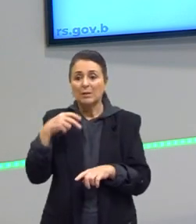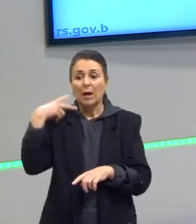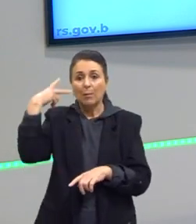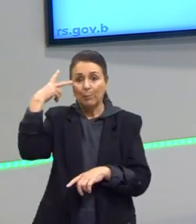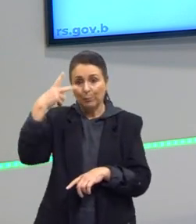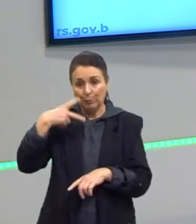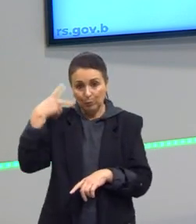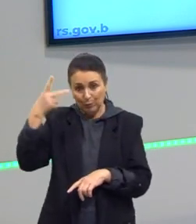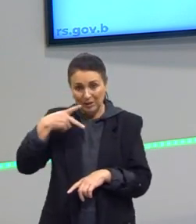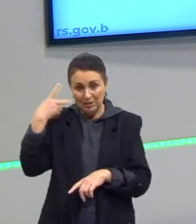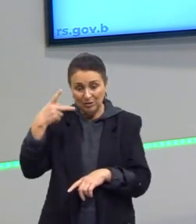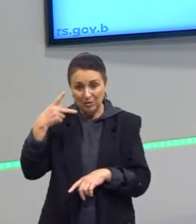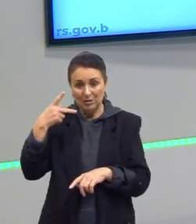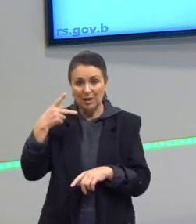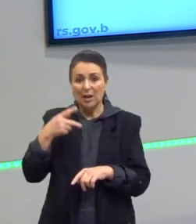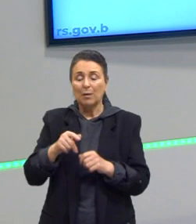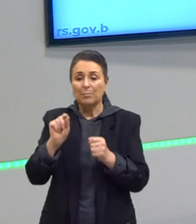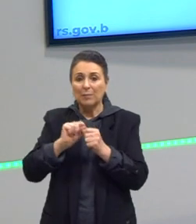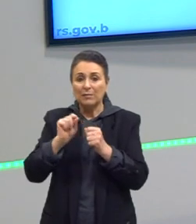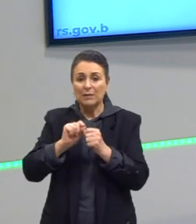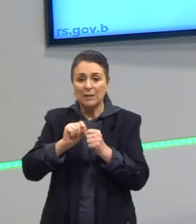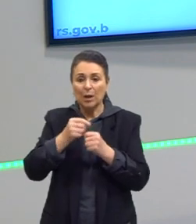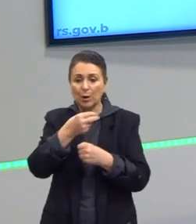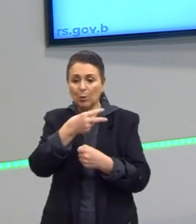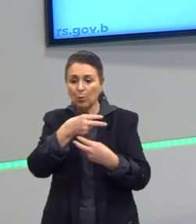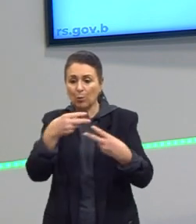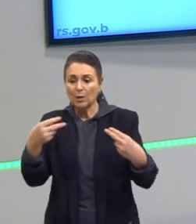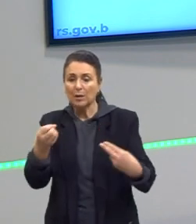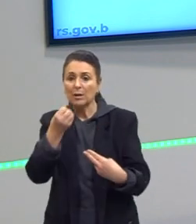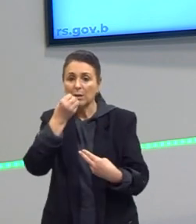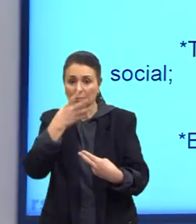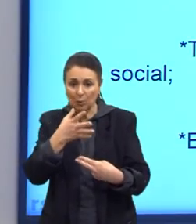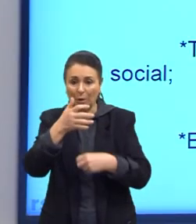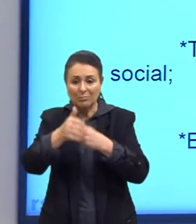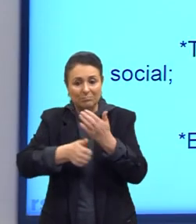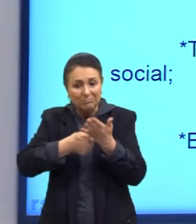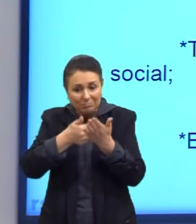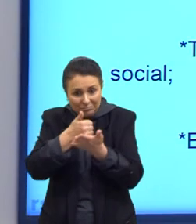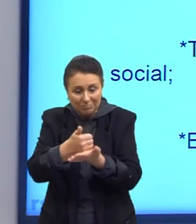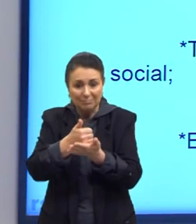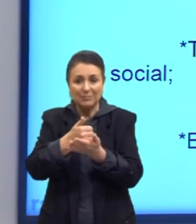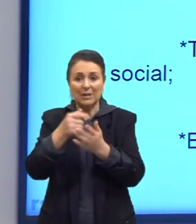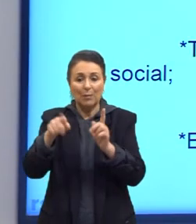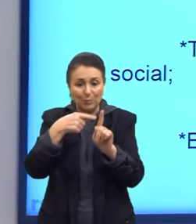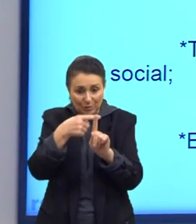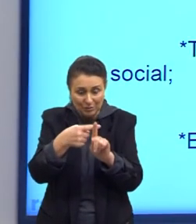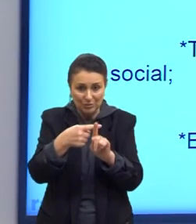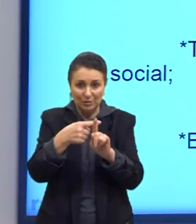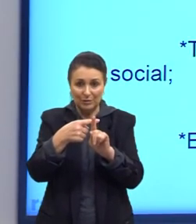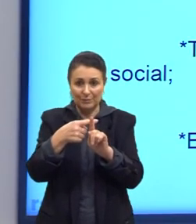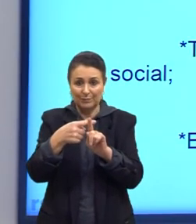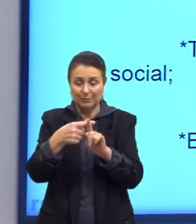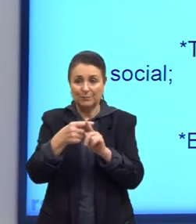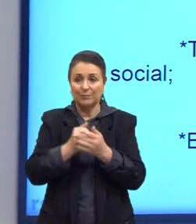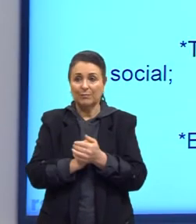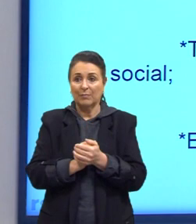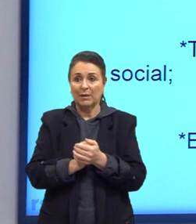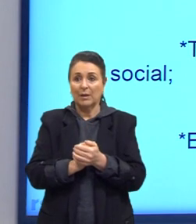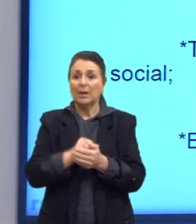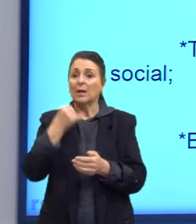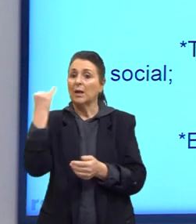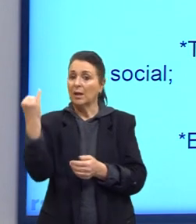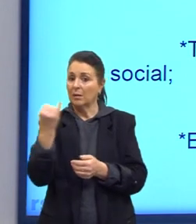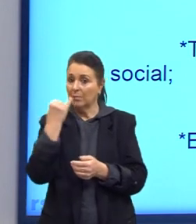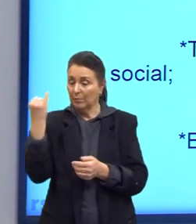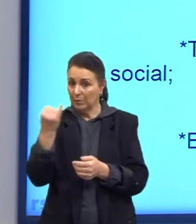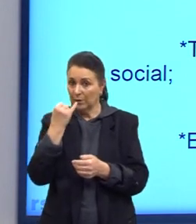que rompam com esse ciclo, sem dúvida nenhuma. E a pobreza, como eu já coloquei antes. Turma, é importante